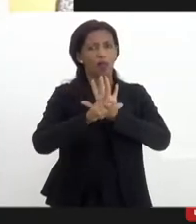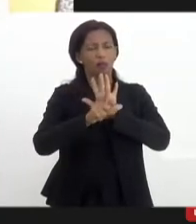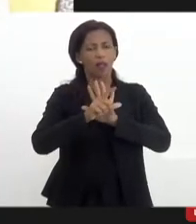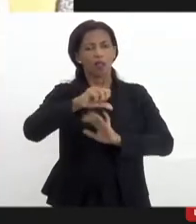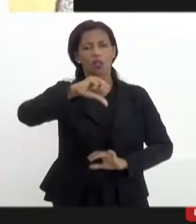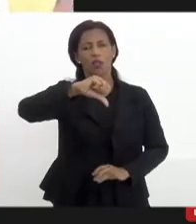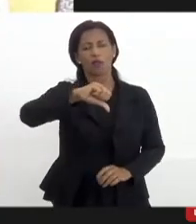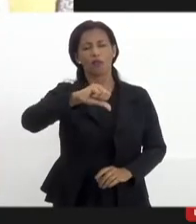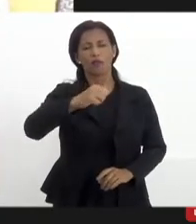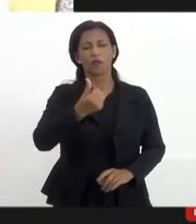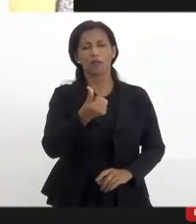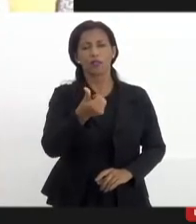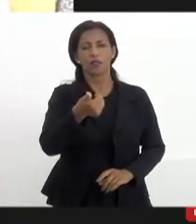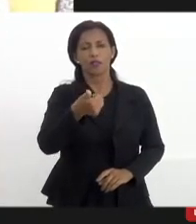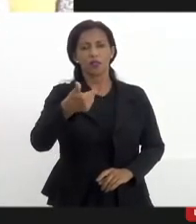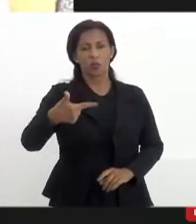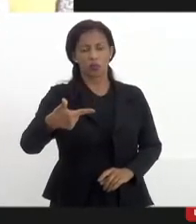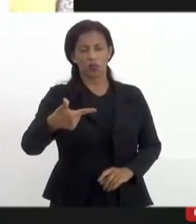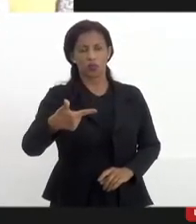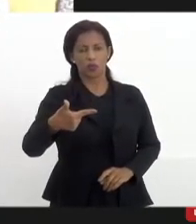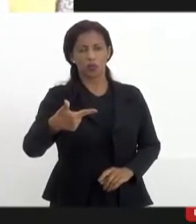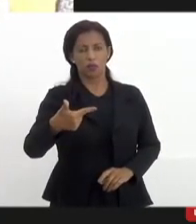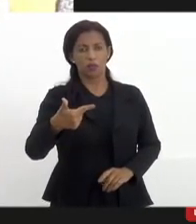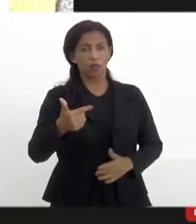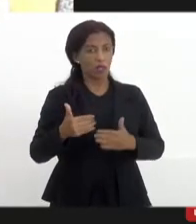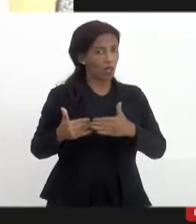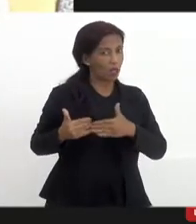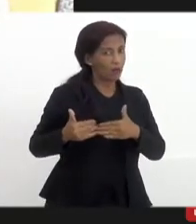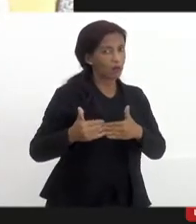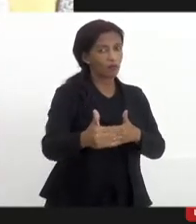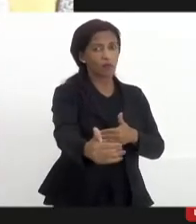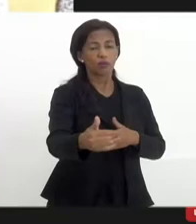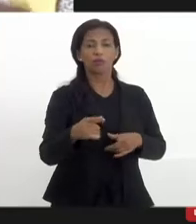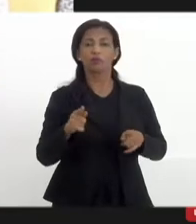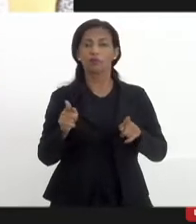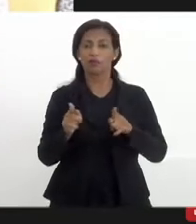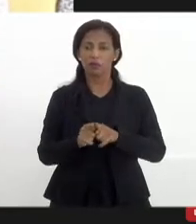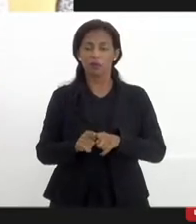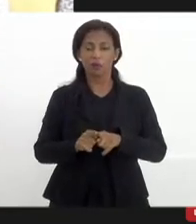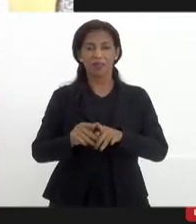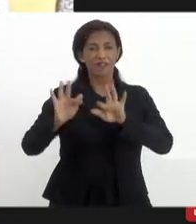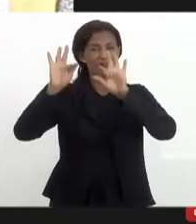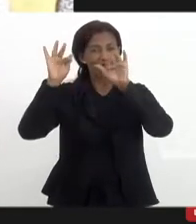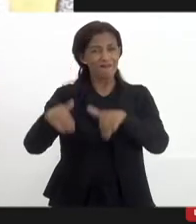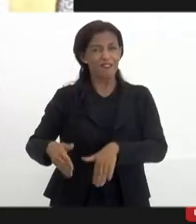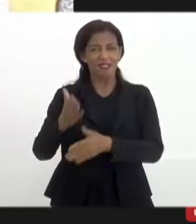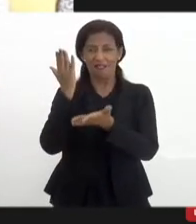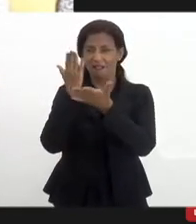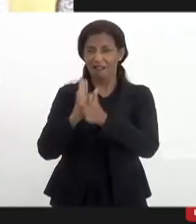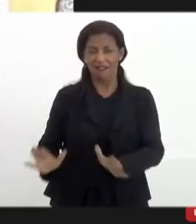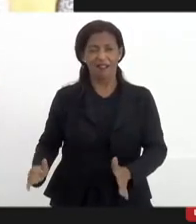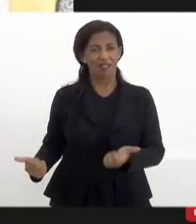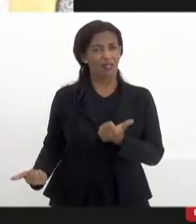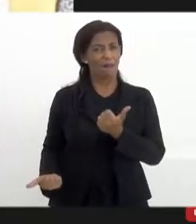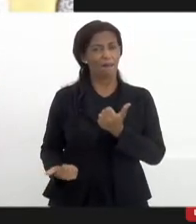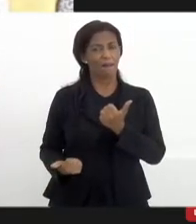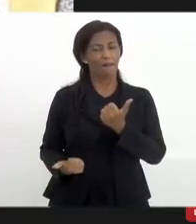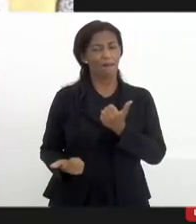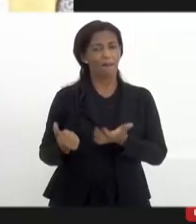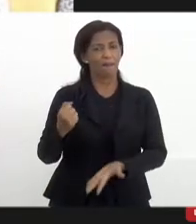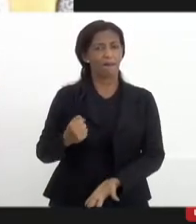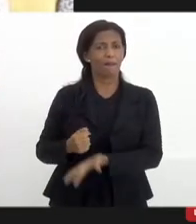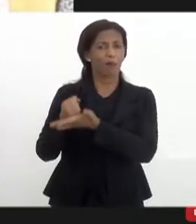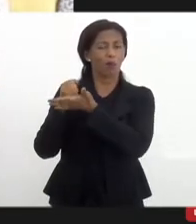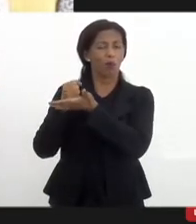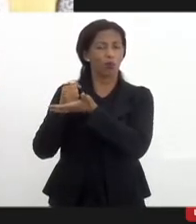.612 e garantir avanço e o fim do apoio cultural. O